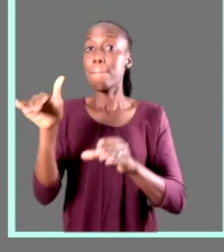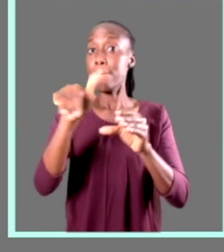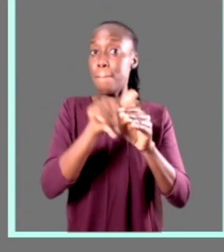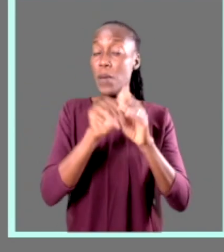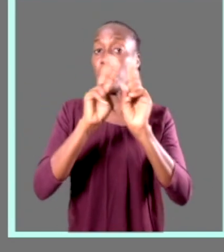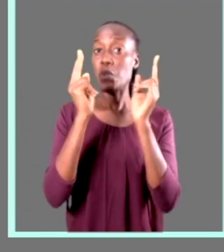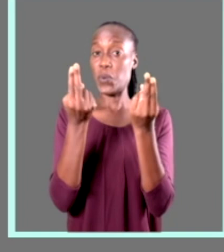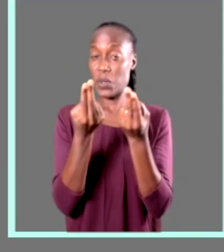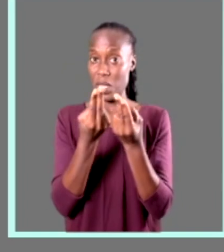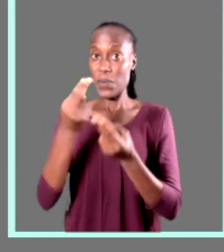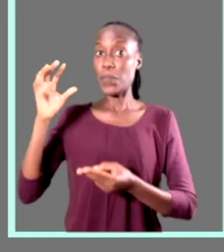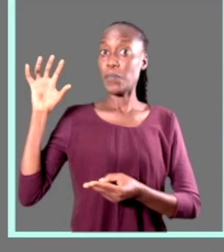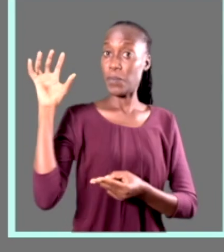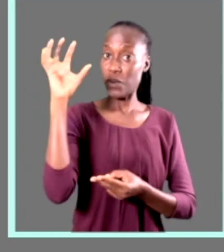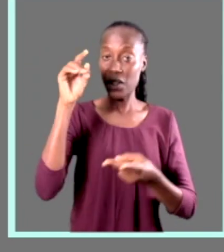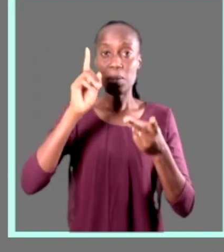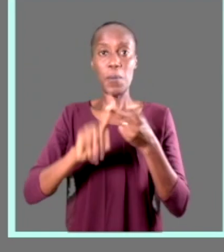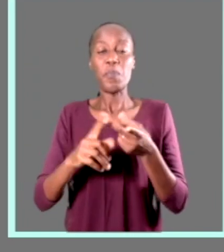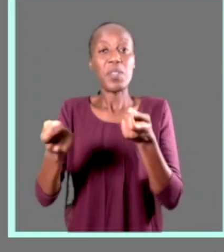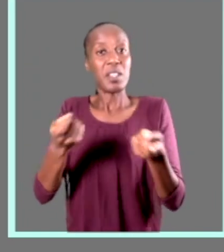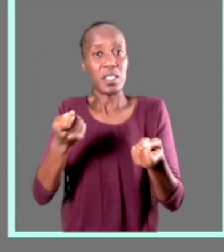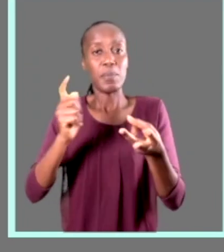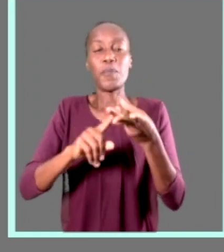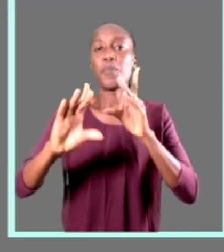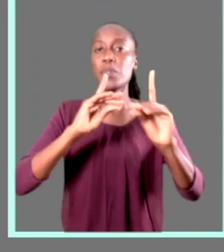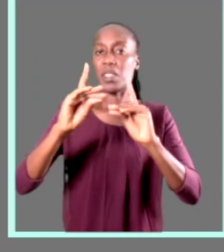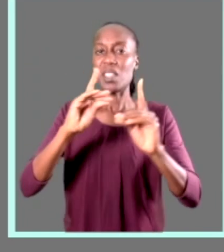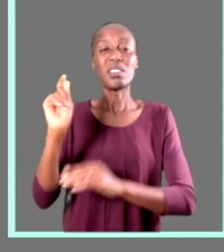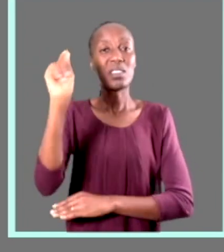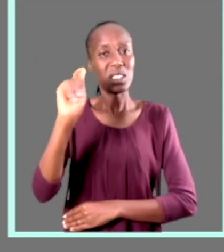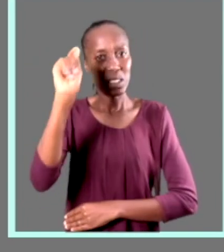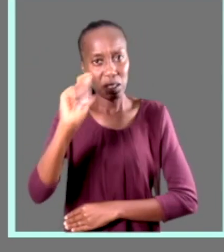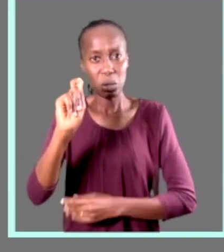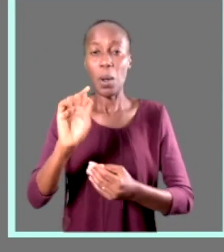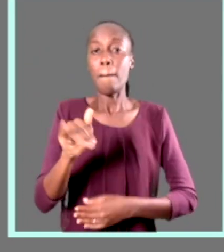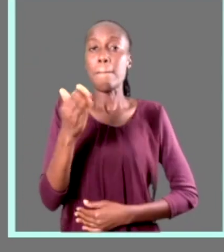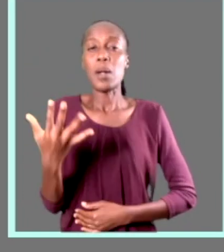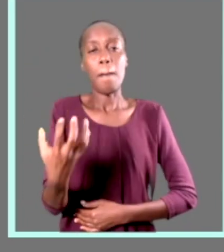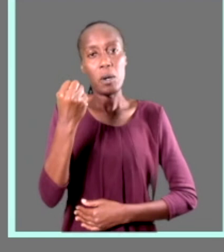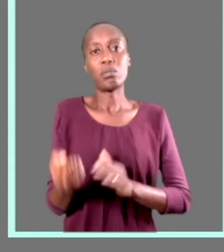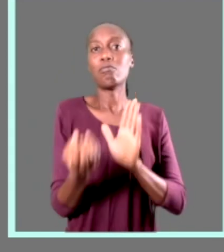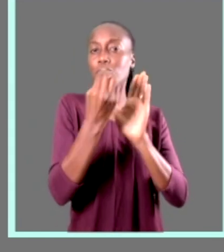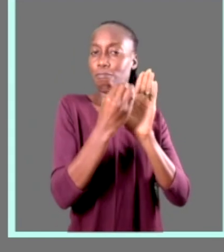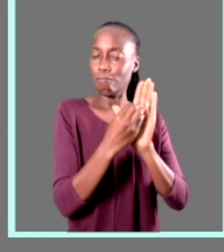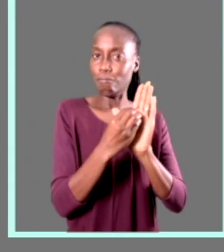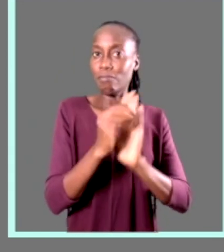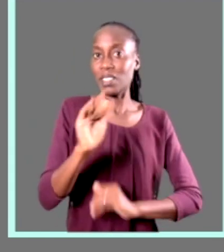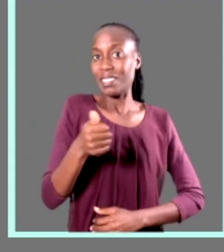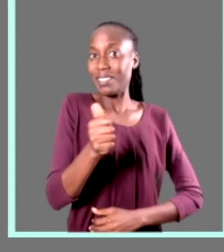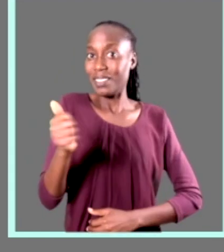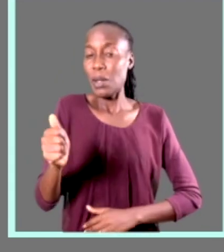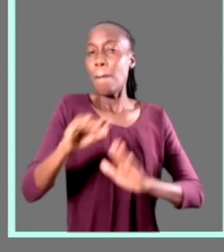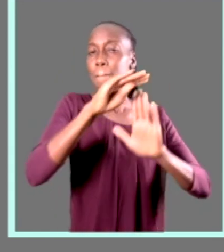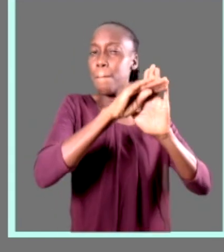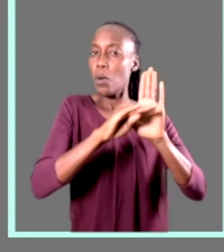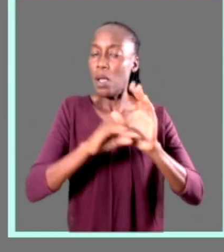Provincial, administradores e diretores distritais, para que possam incluir em suas agendas um plano de